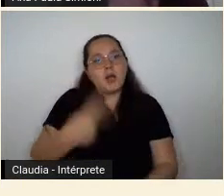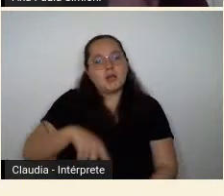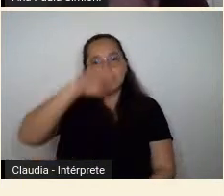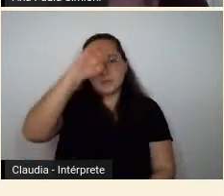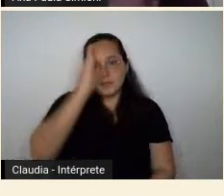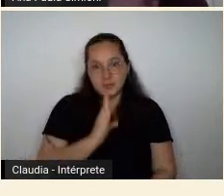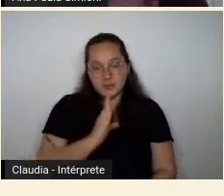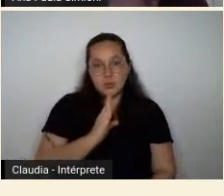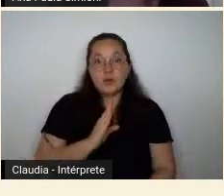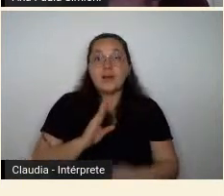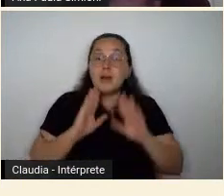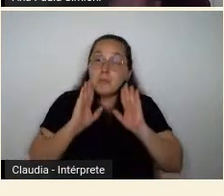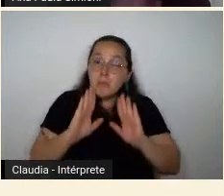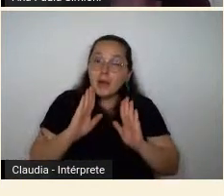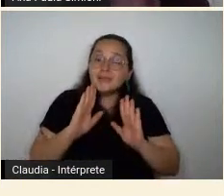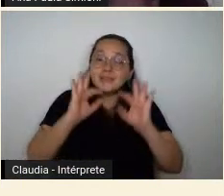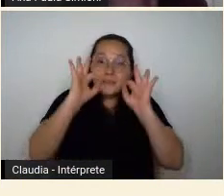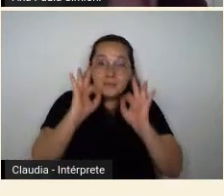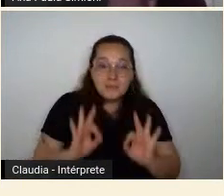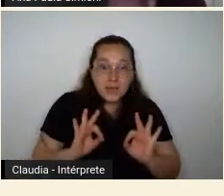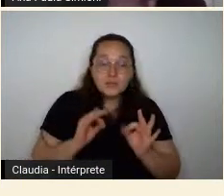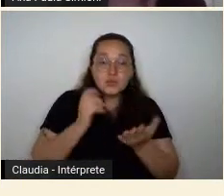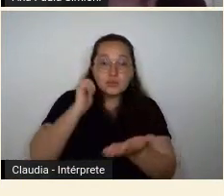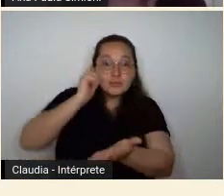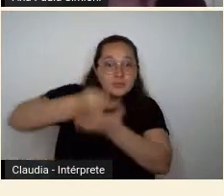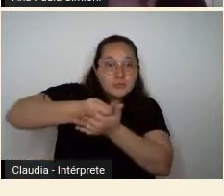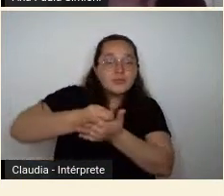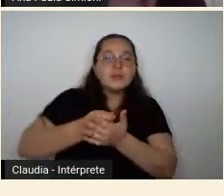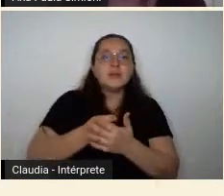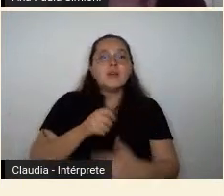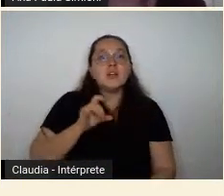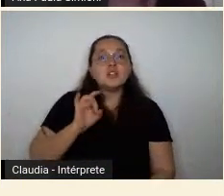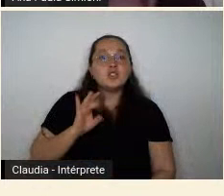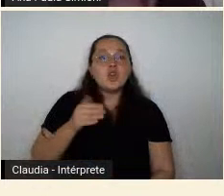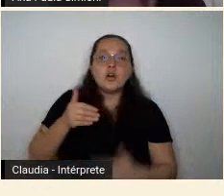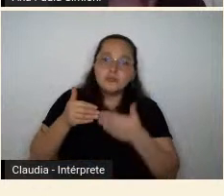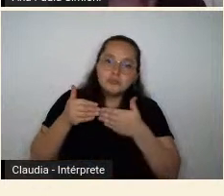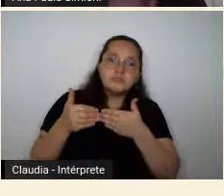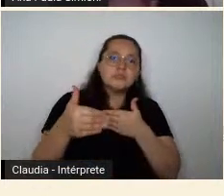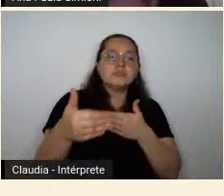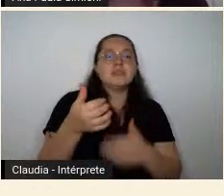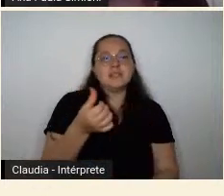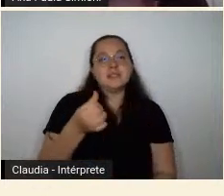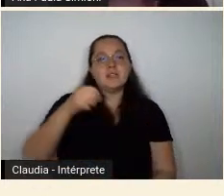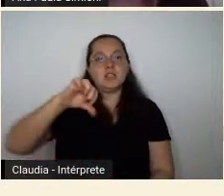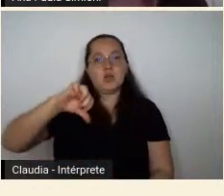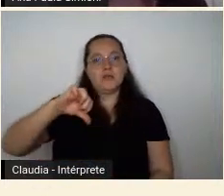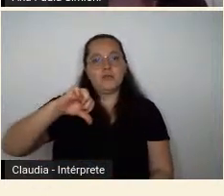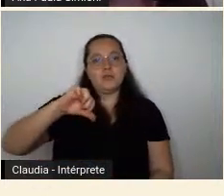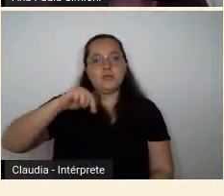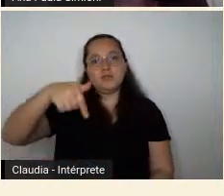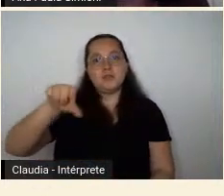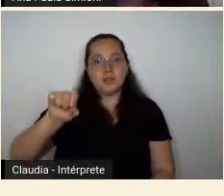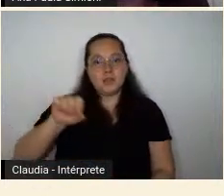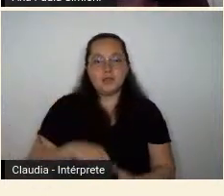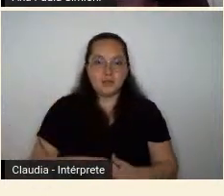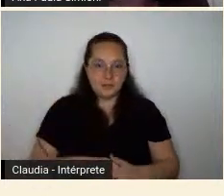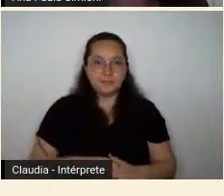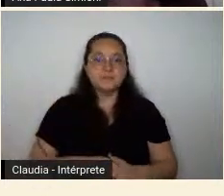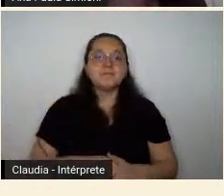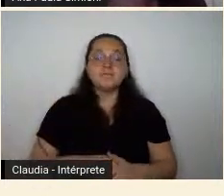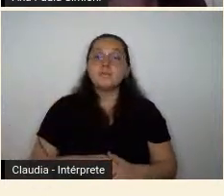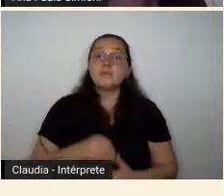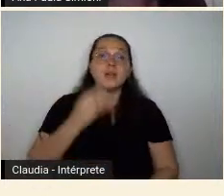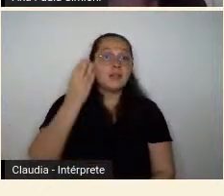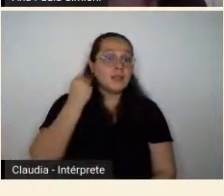aquisição mesmo de Anitta só vai ter em 69 e 70, pelas de APAC. Tarsila, idem, tirando